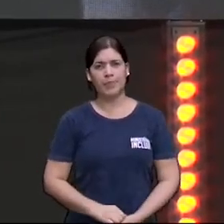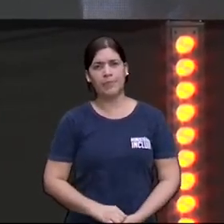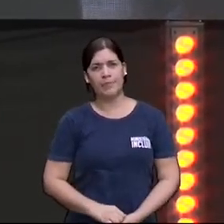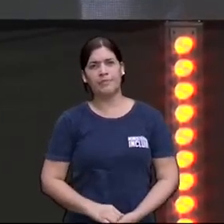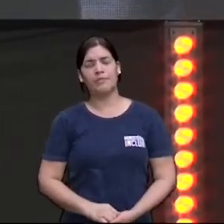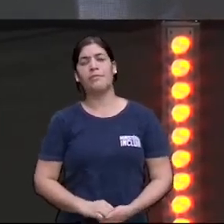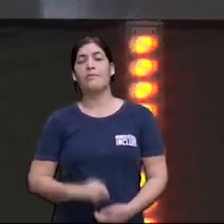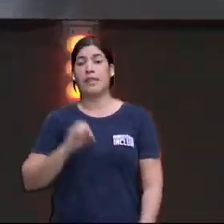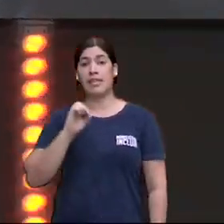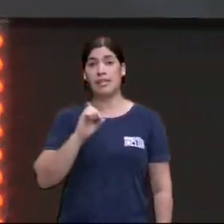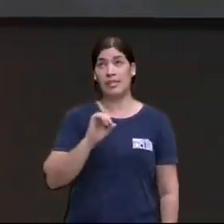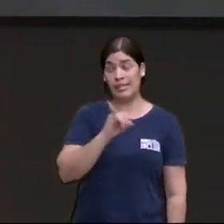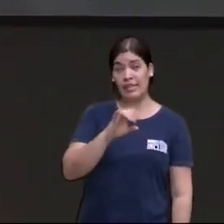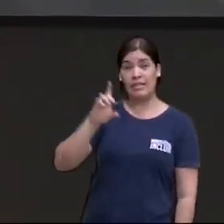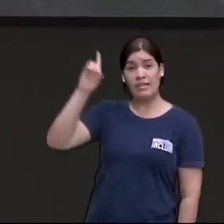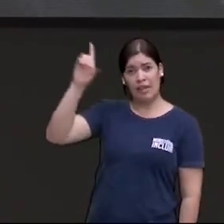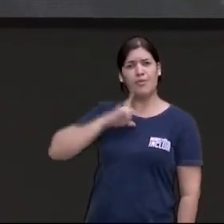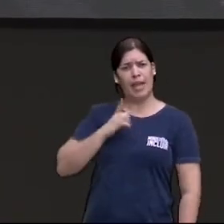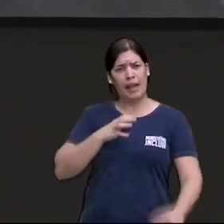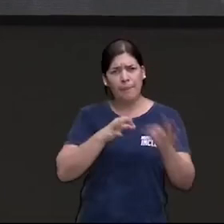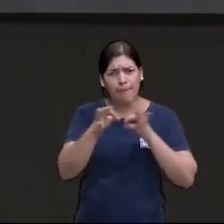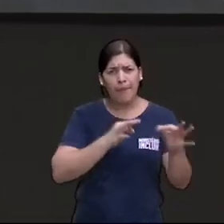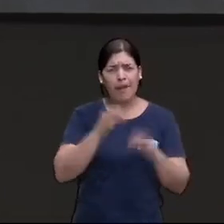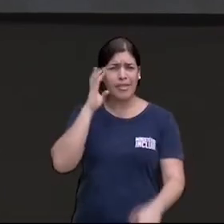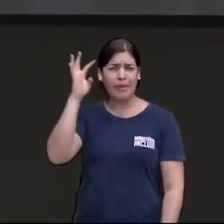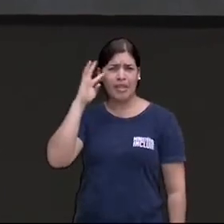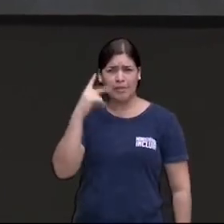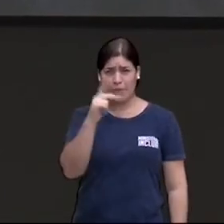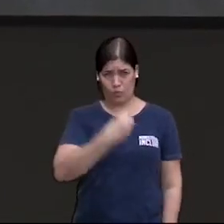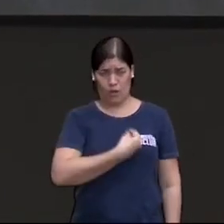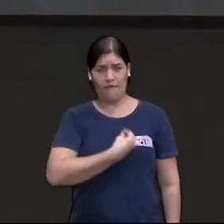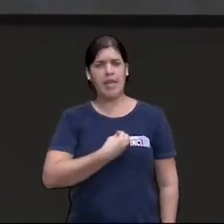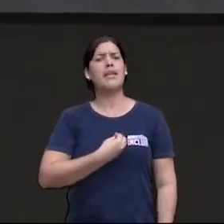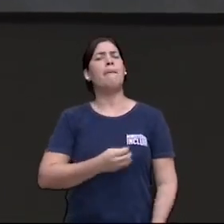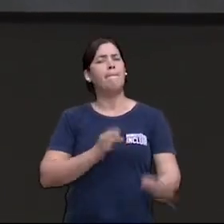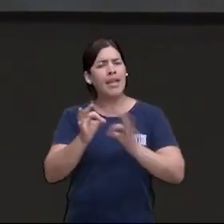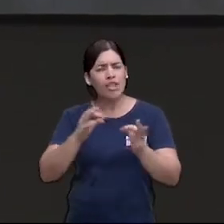E se Deus tem expectativas sobre a sua vida, se Ele te planejou,